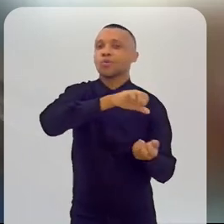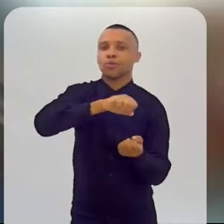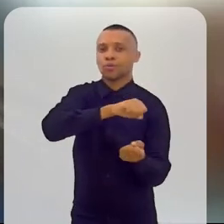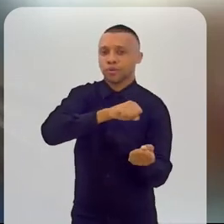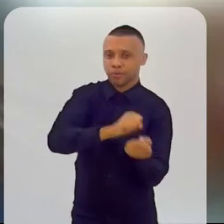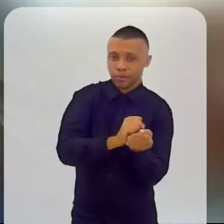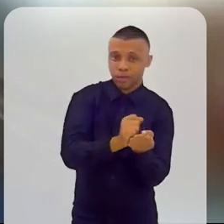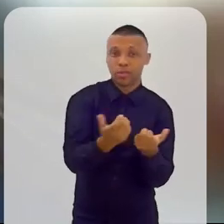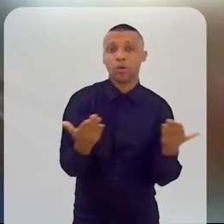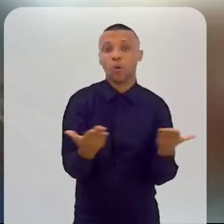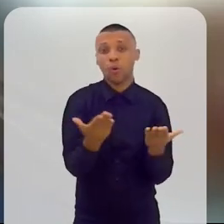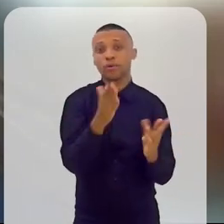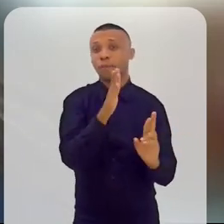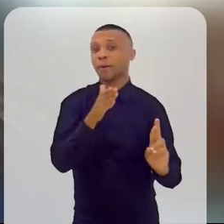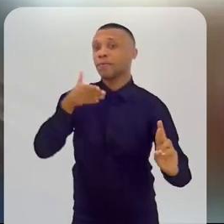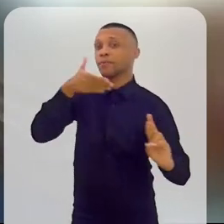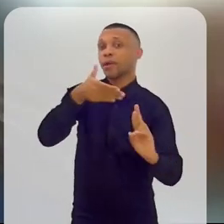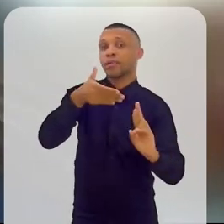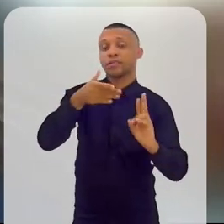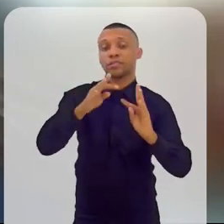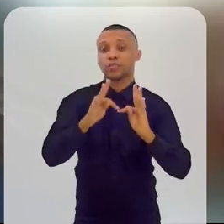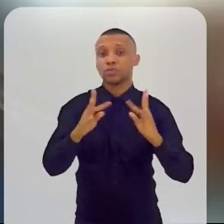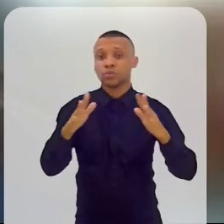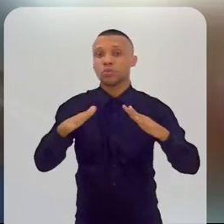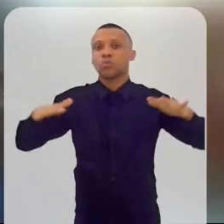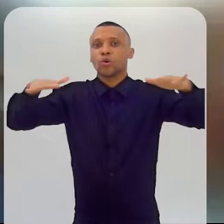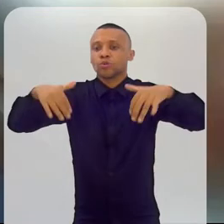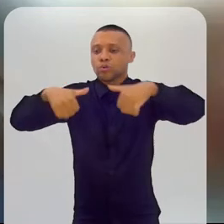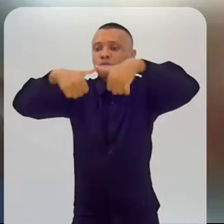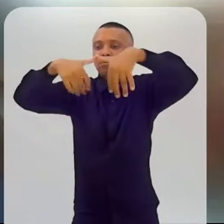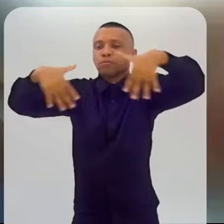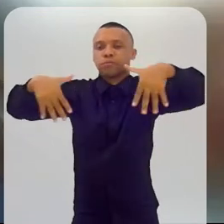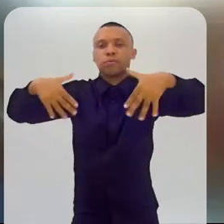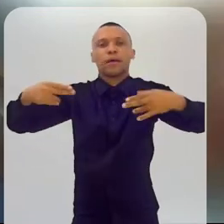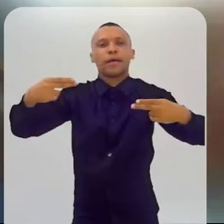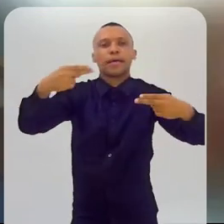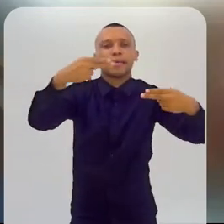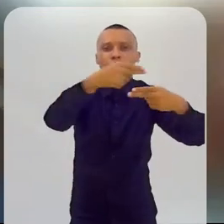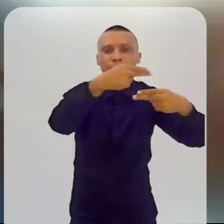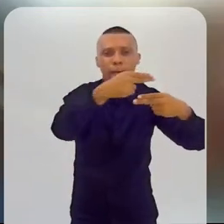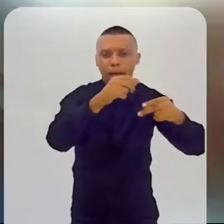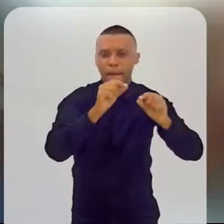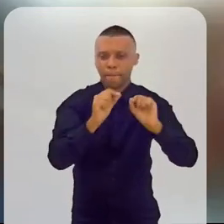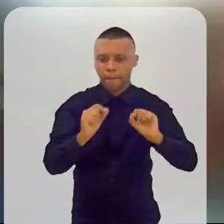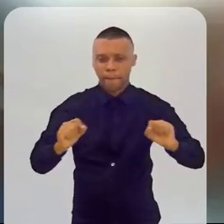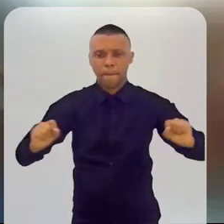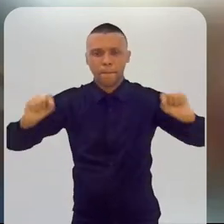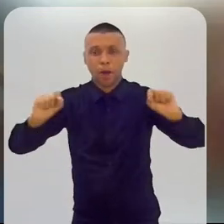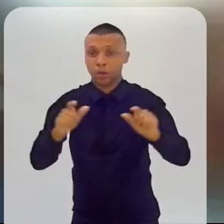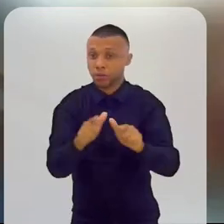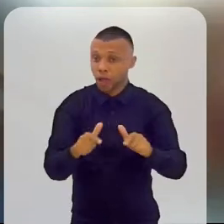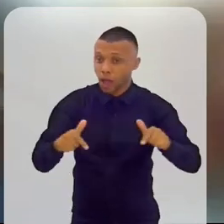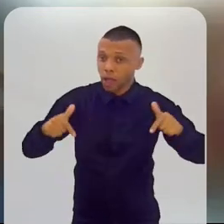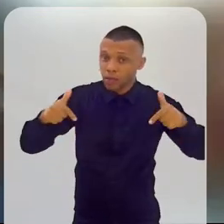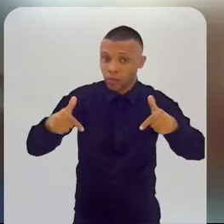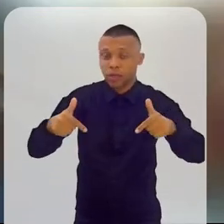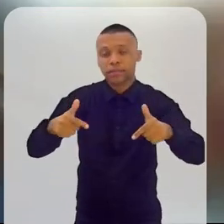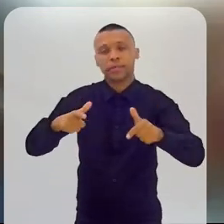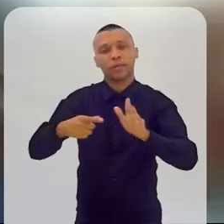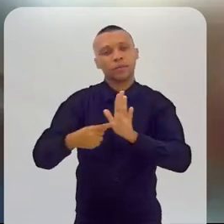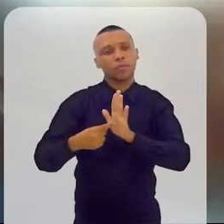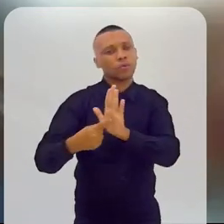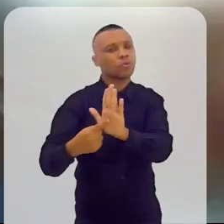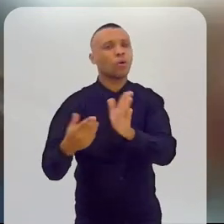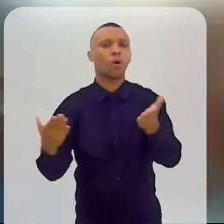referência em todo o sistema Sebrae, por todas as suas iniciativas que ele trouxe,